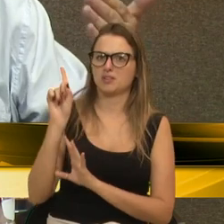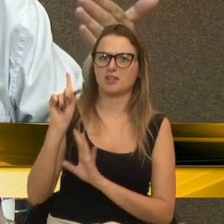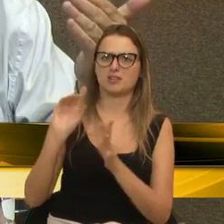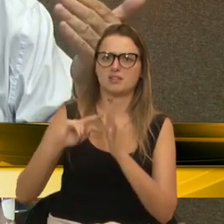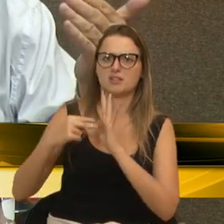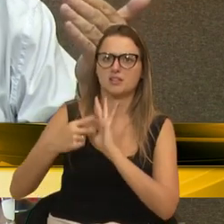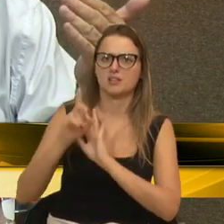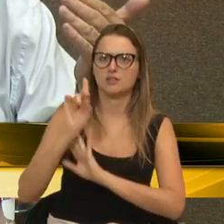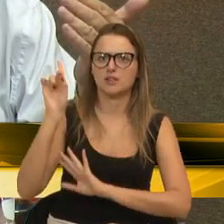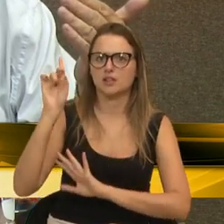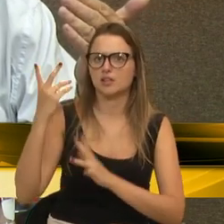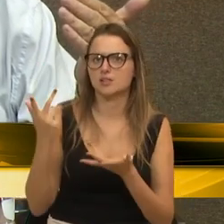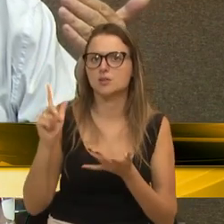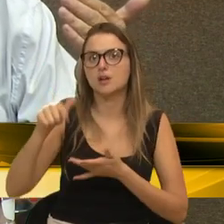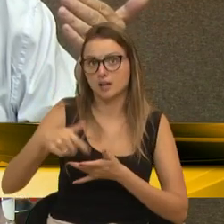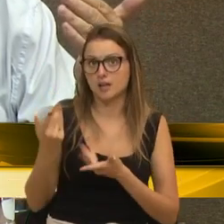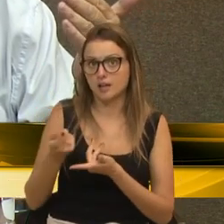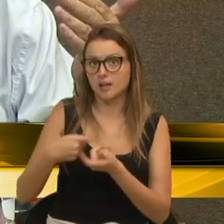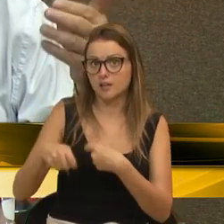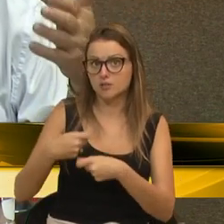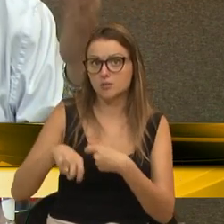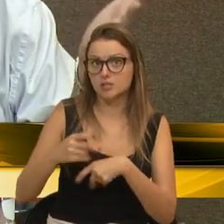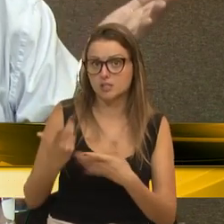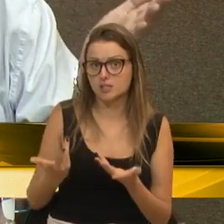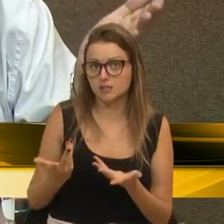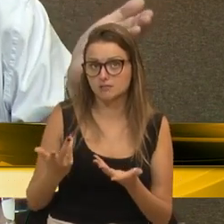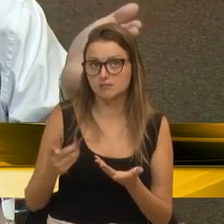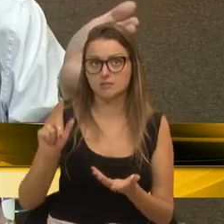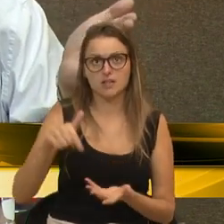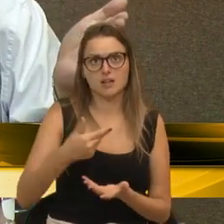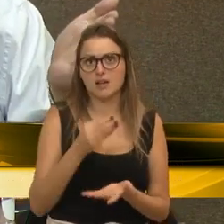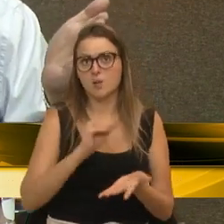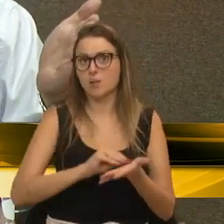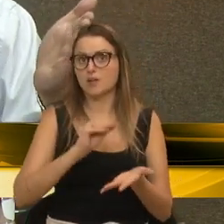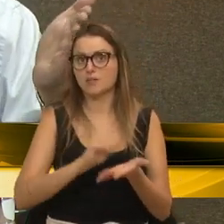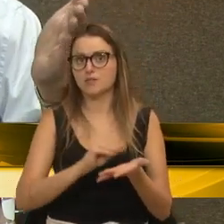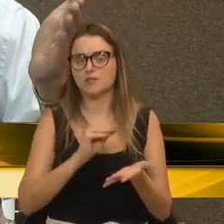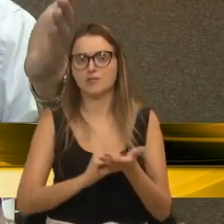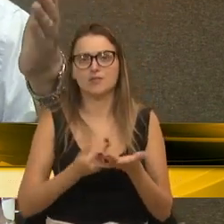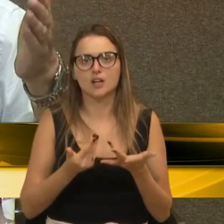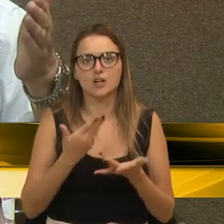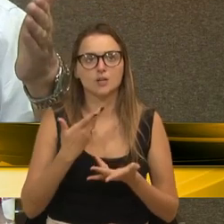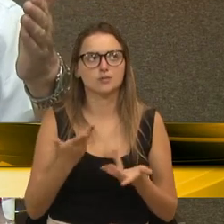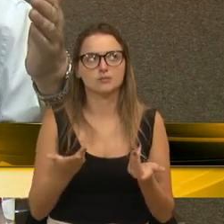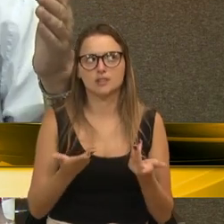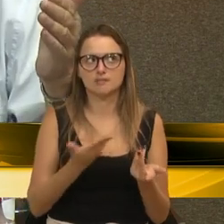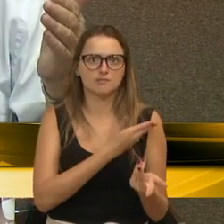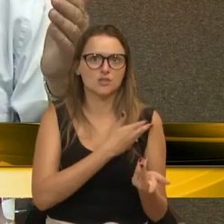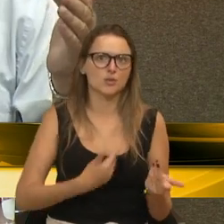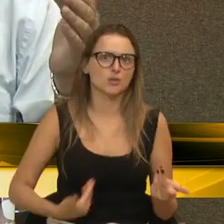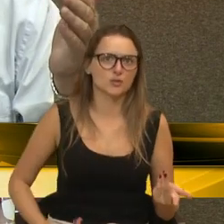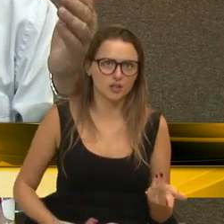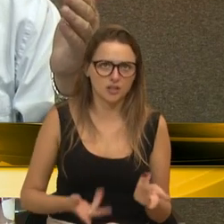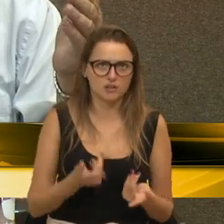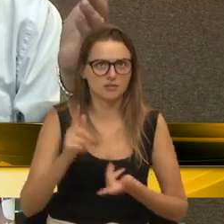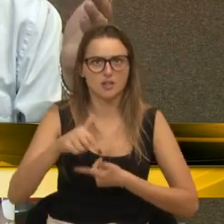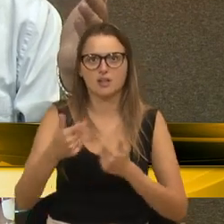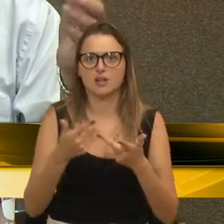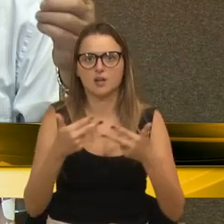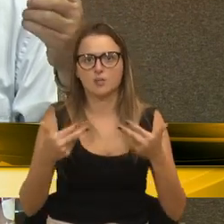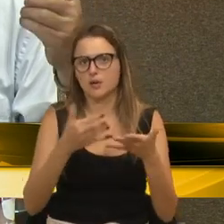Isso é gestão? Isso é uma desgestão, uma congestão. Sei lá,